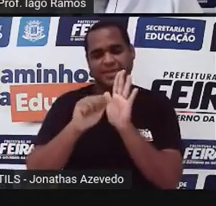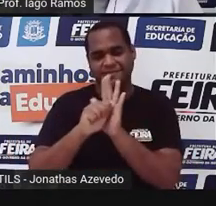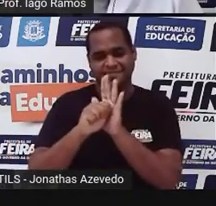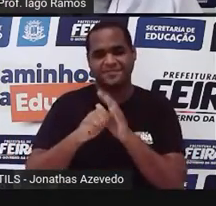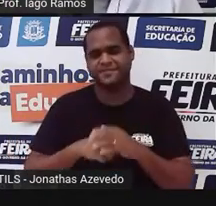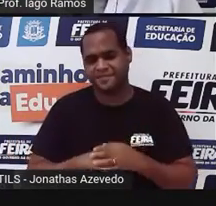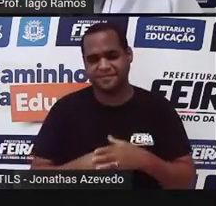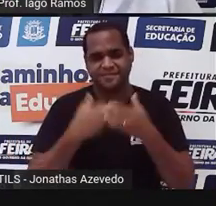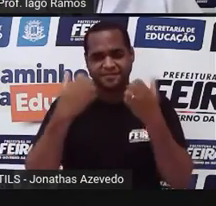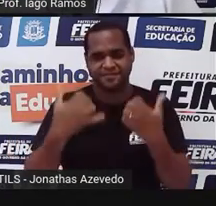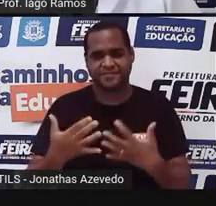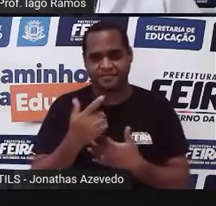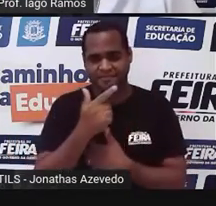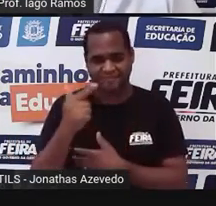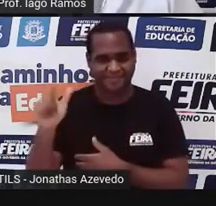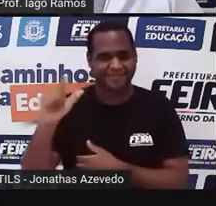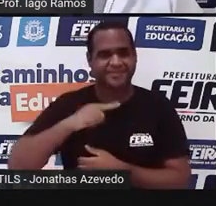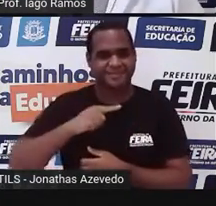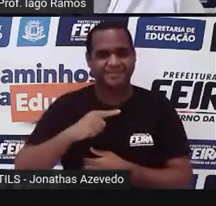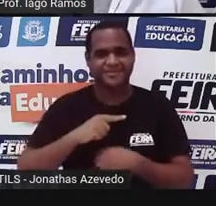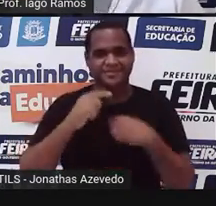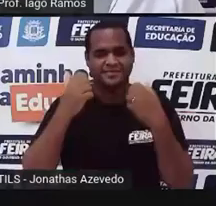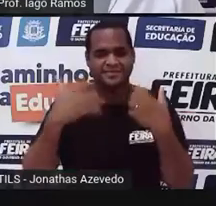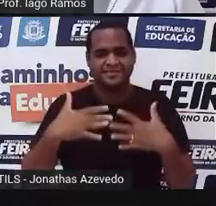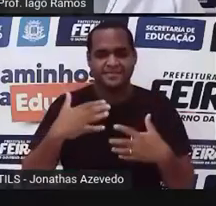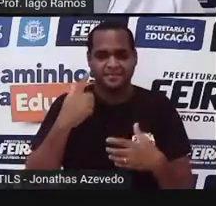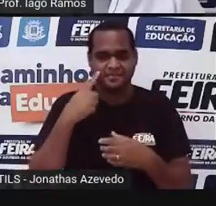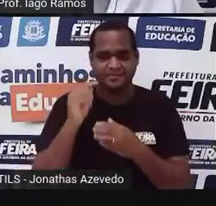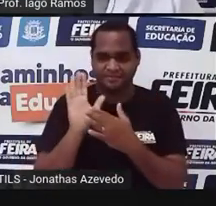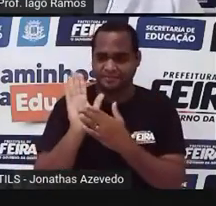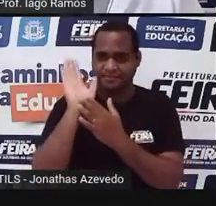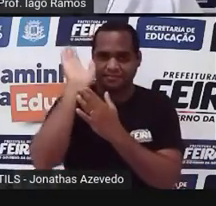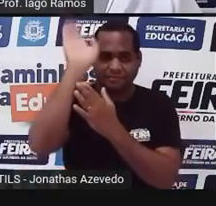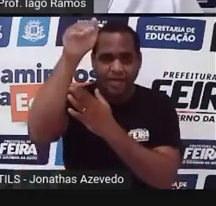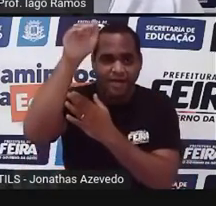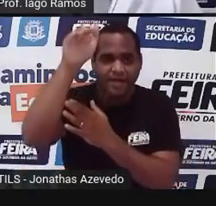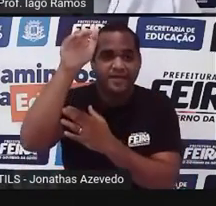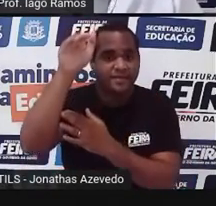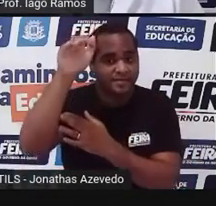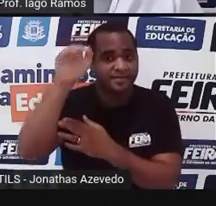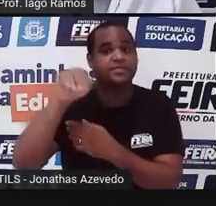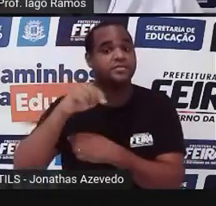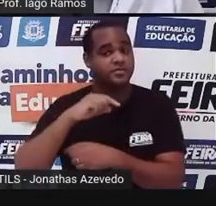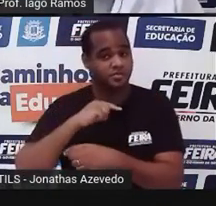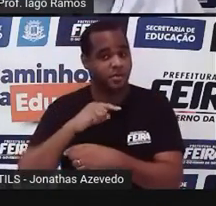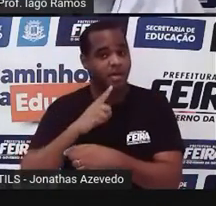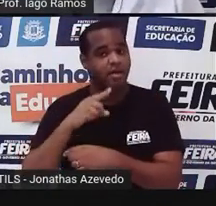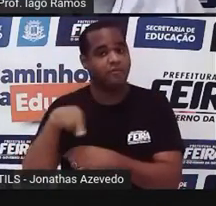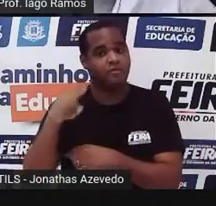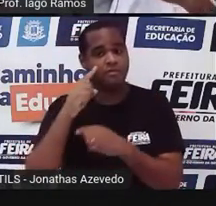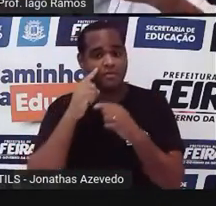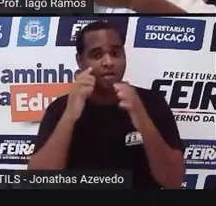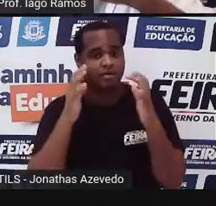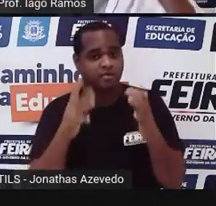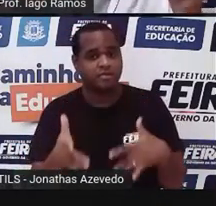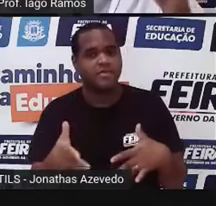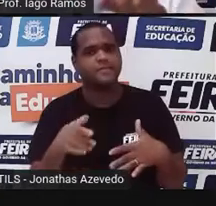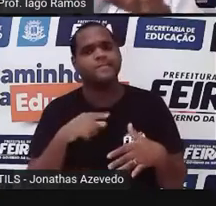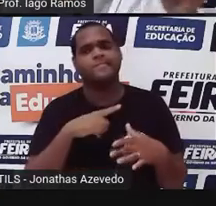Mas eu vou te mostrar outra situação, vem comigo, no basquete, é isso aí. Aí você já deve estar agora, ó,